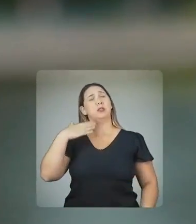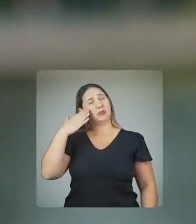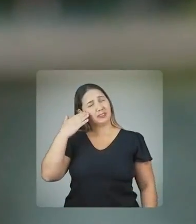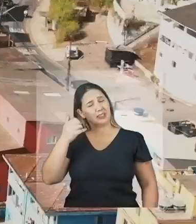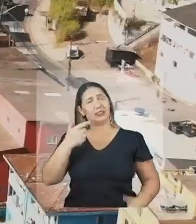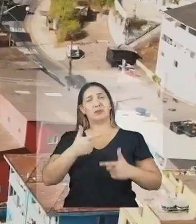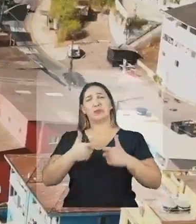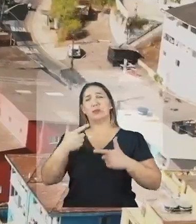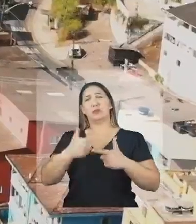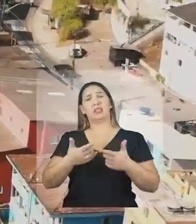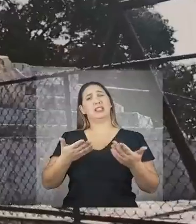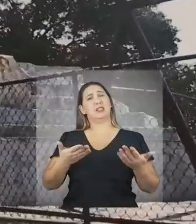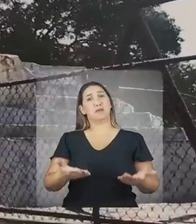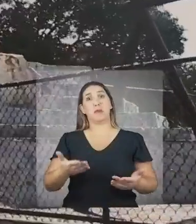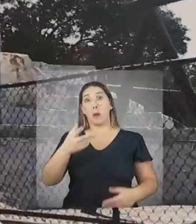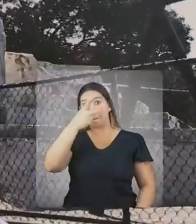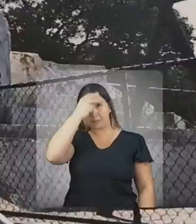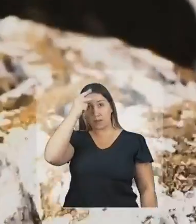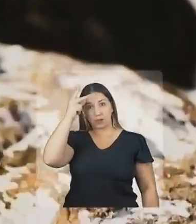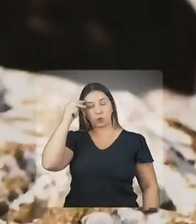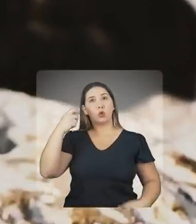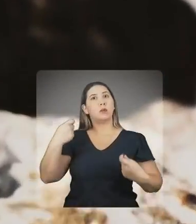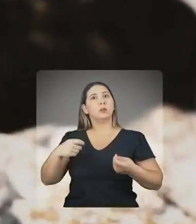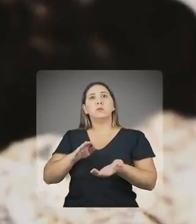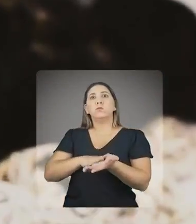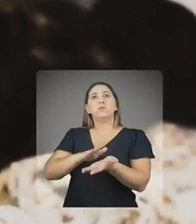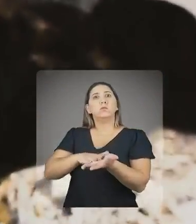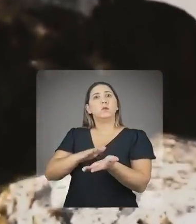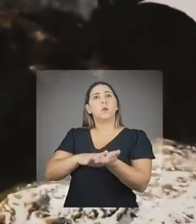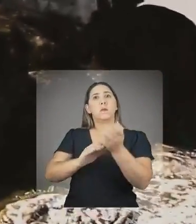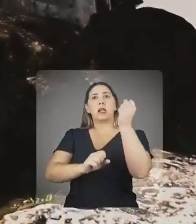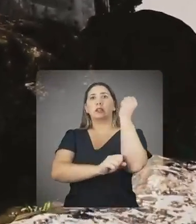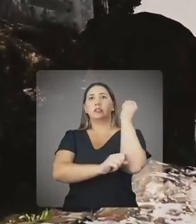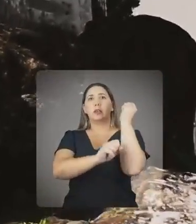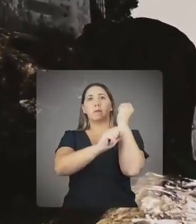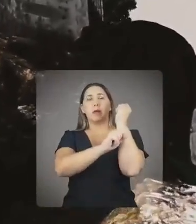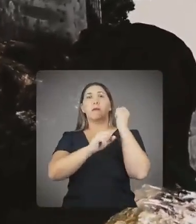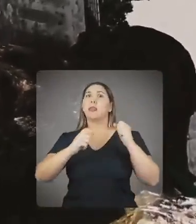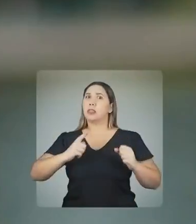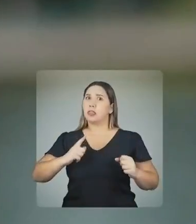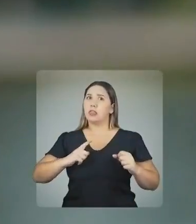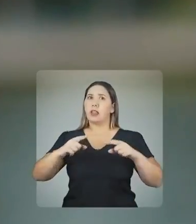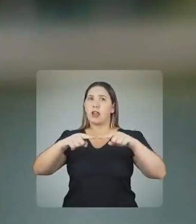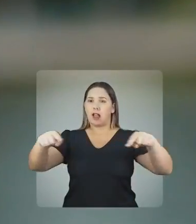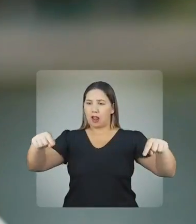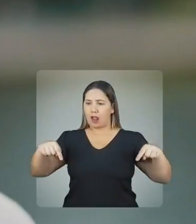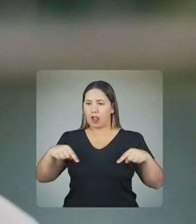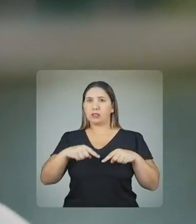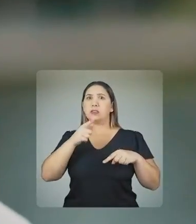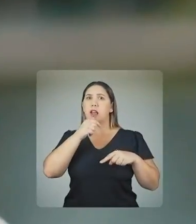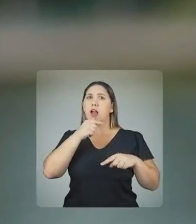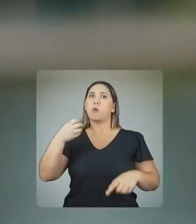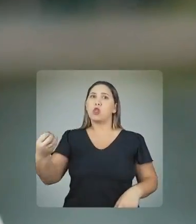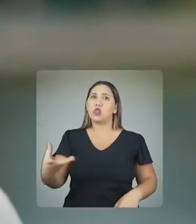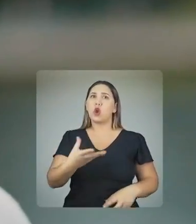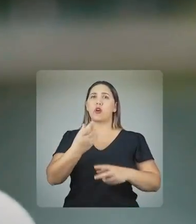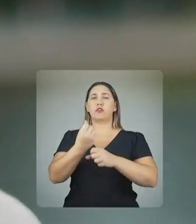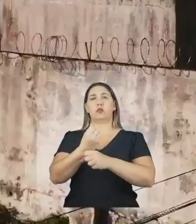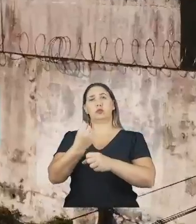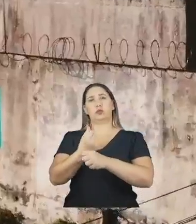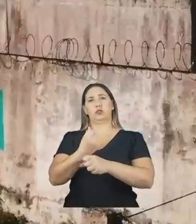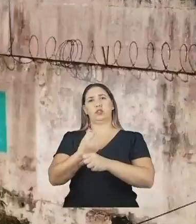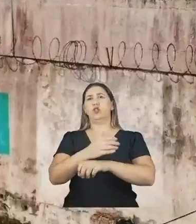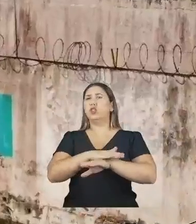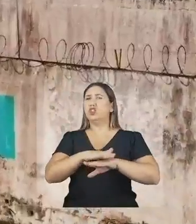obrigação da prefeitura cobrar dessa BESP a construção de uma nova caixa d'água. Chega de falta d'água nos